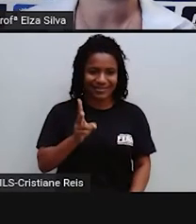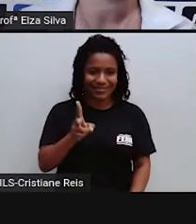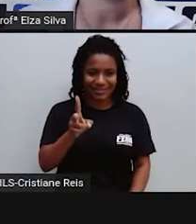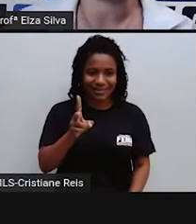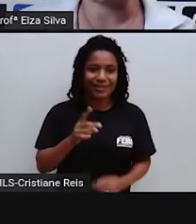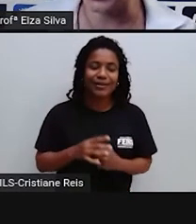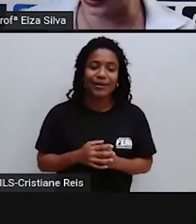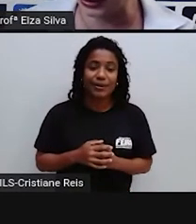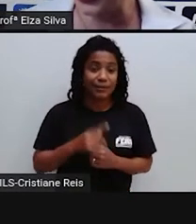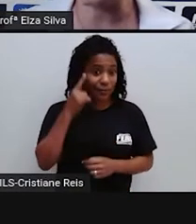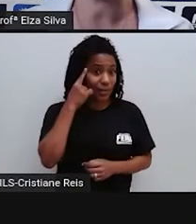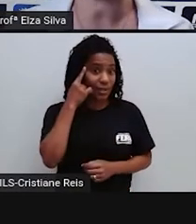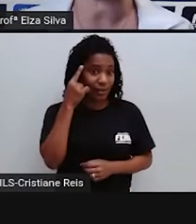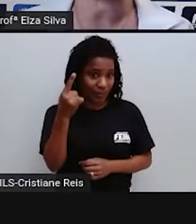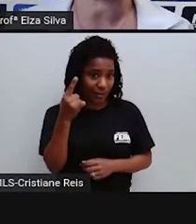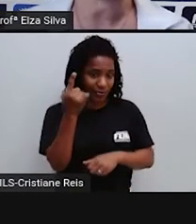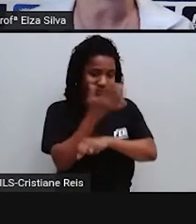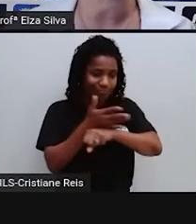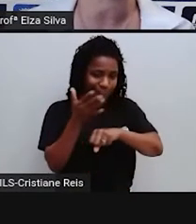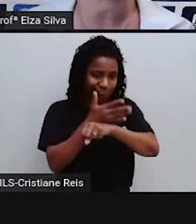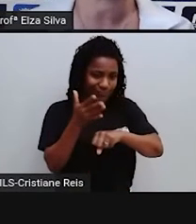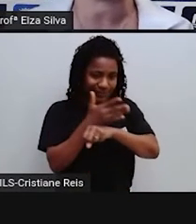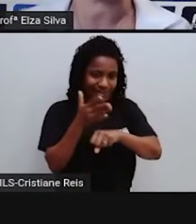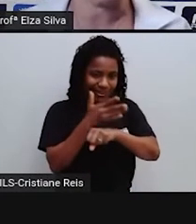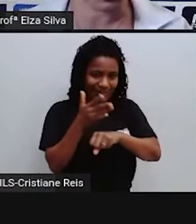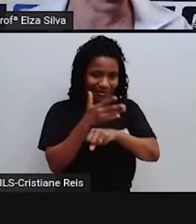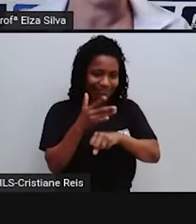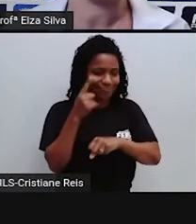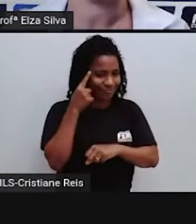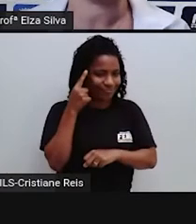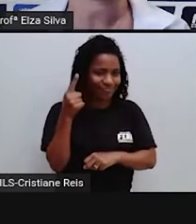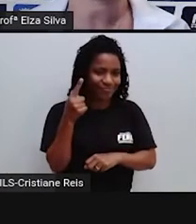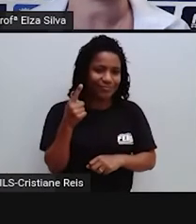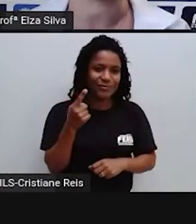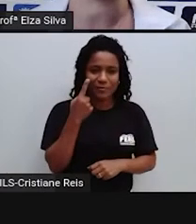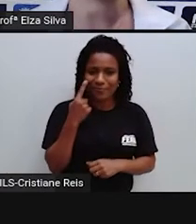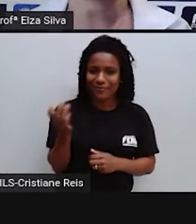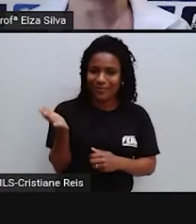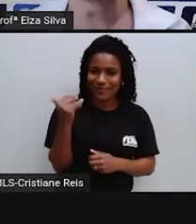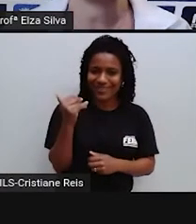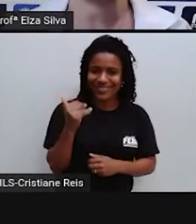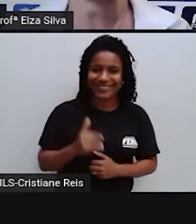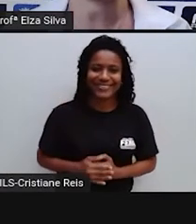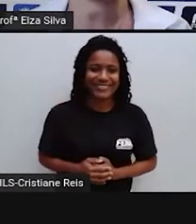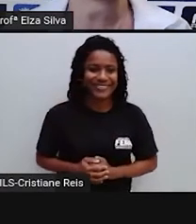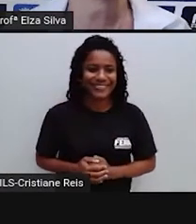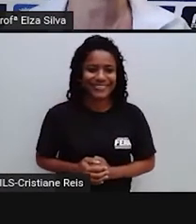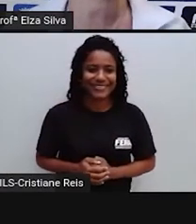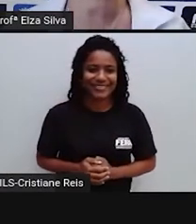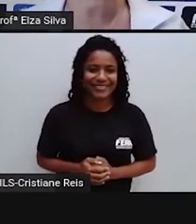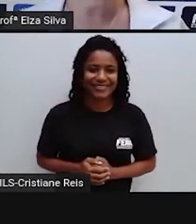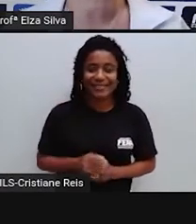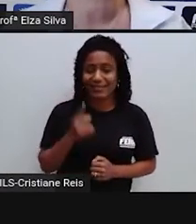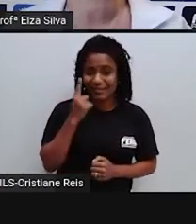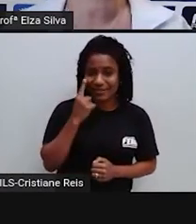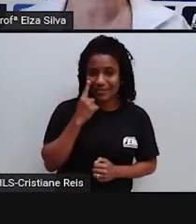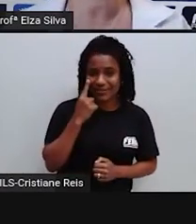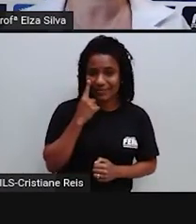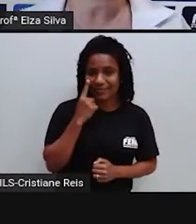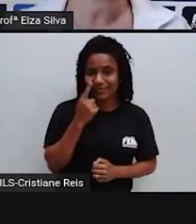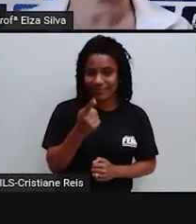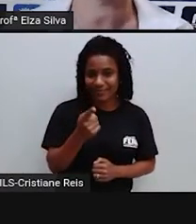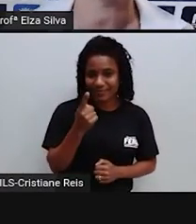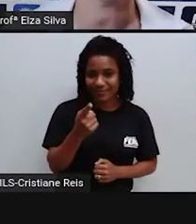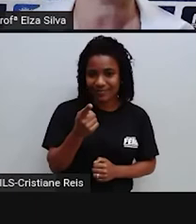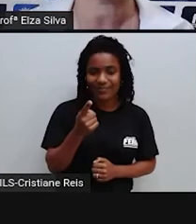Então vamos agora Praticar A nossa atividade Let's go Vamos clicar Aqui na seta E ele